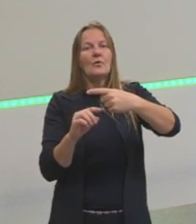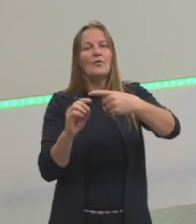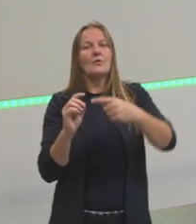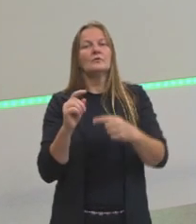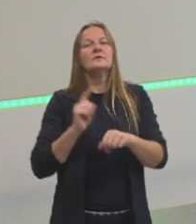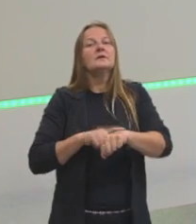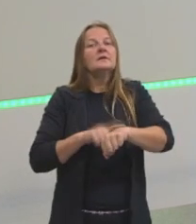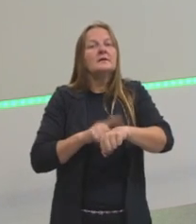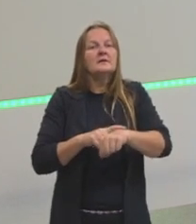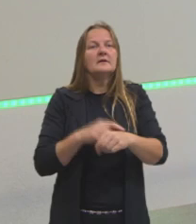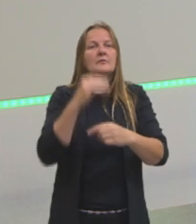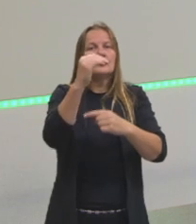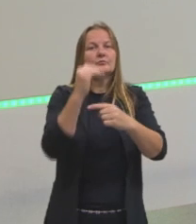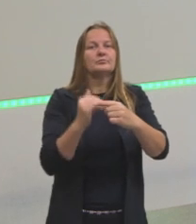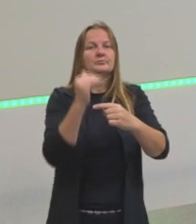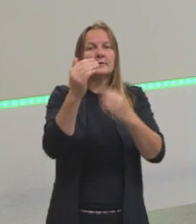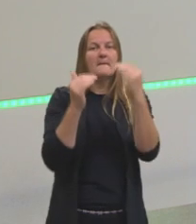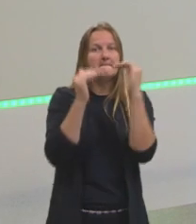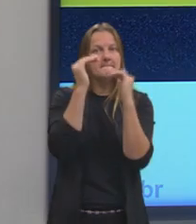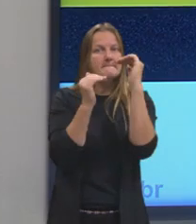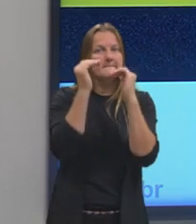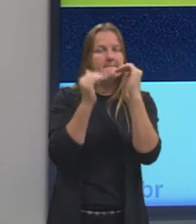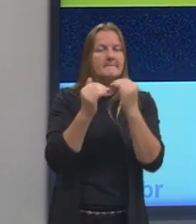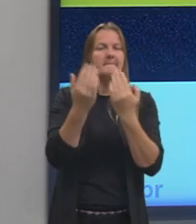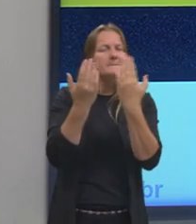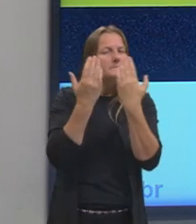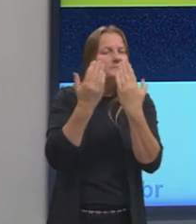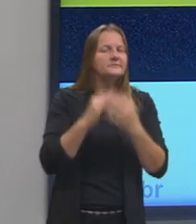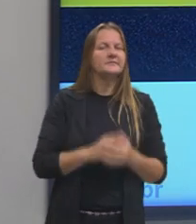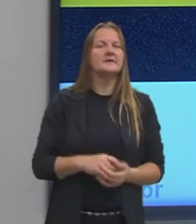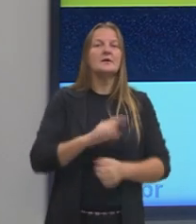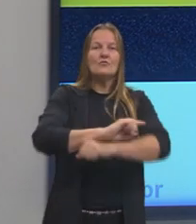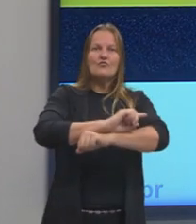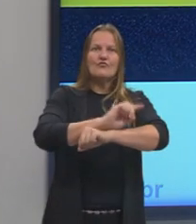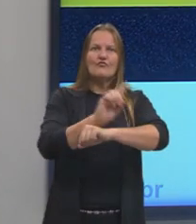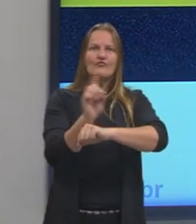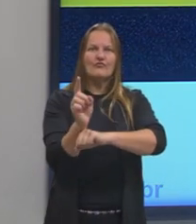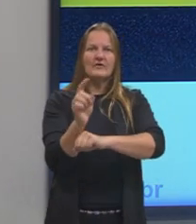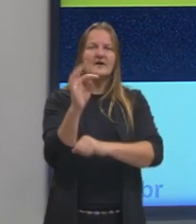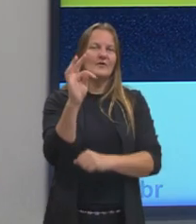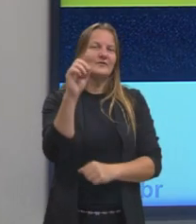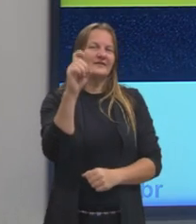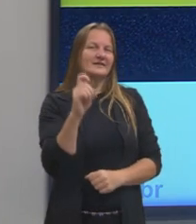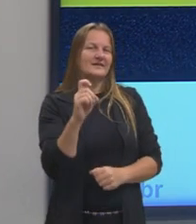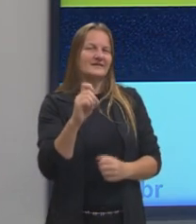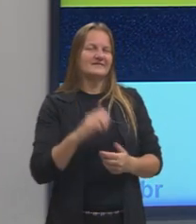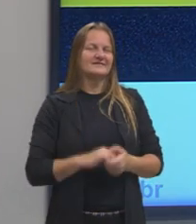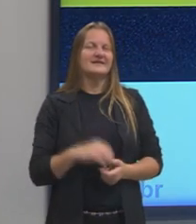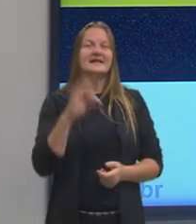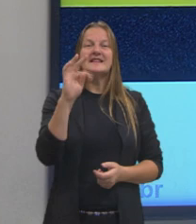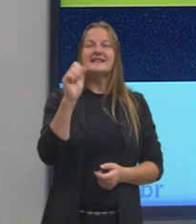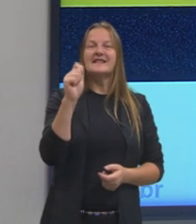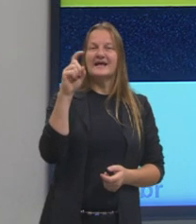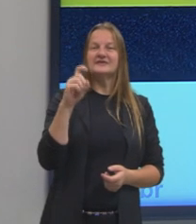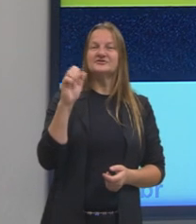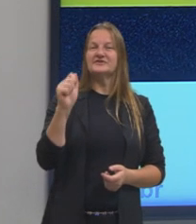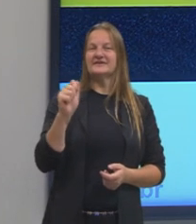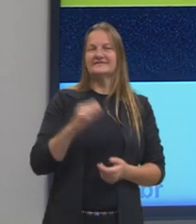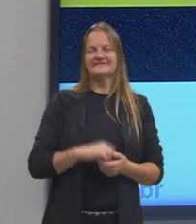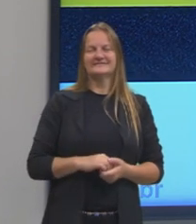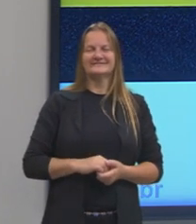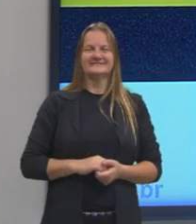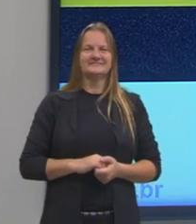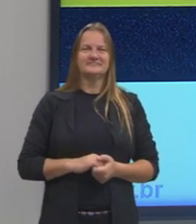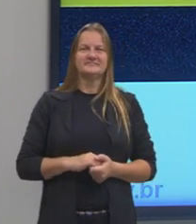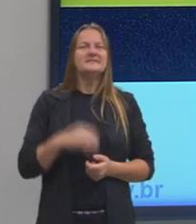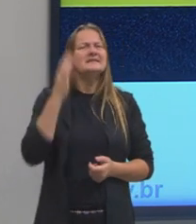tempo ele fez esse trecho. Então, a velocidade é justamente essa taxa que a gente fala, né? Então, a